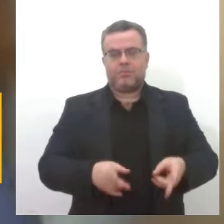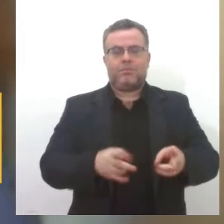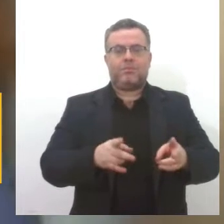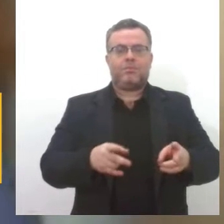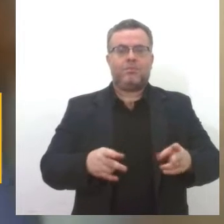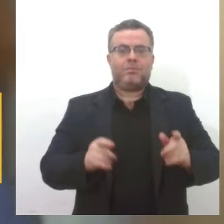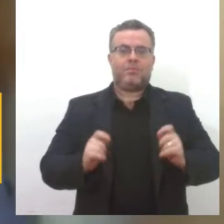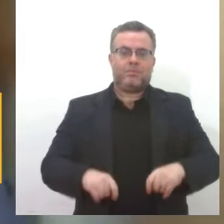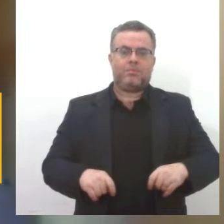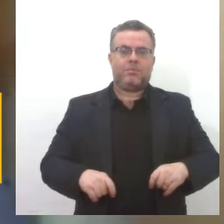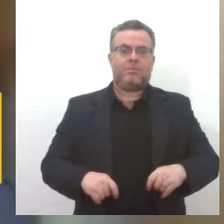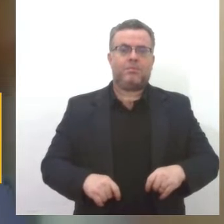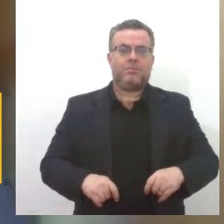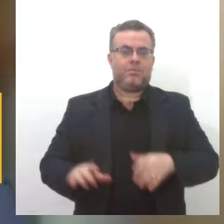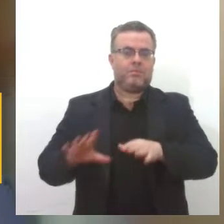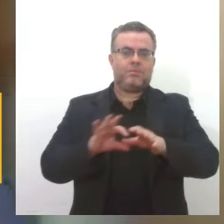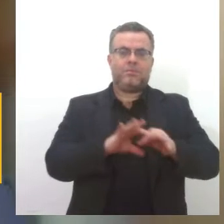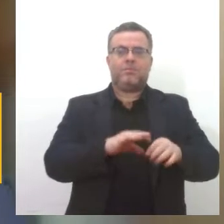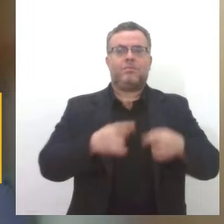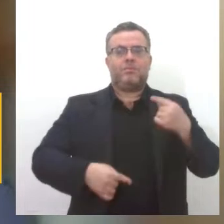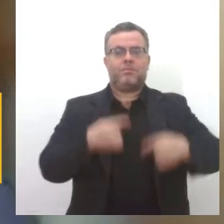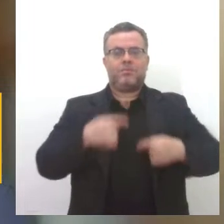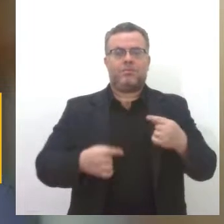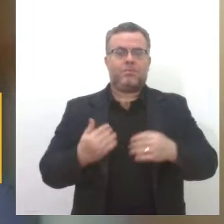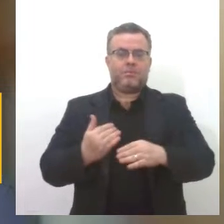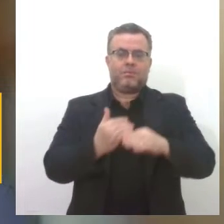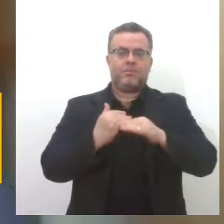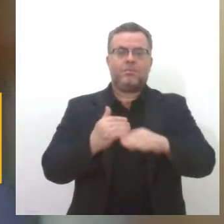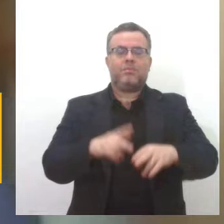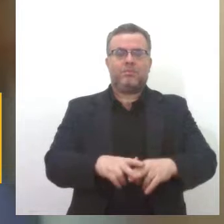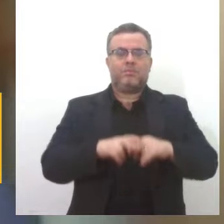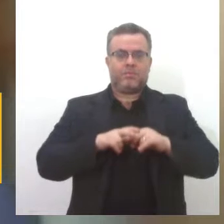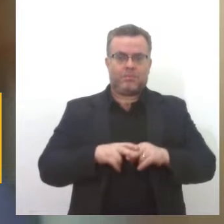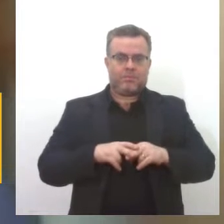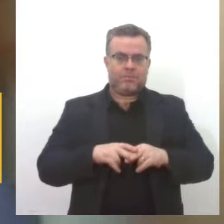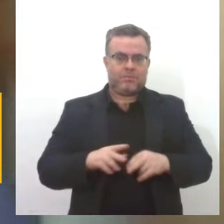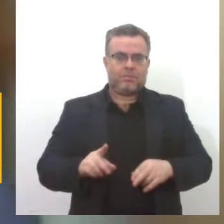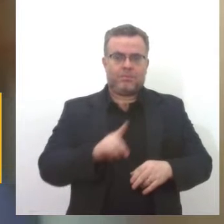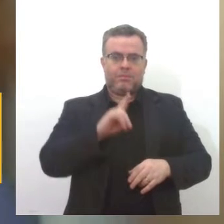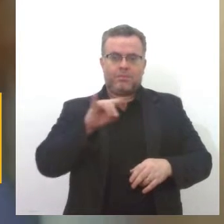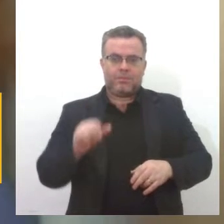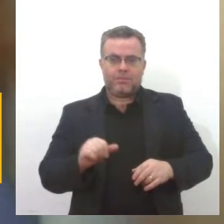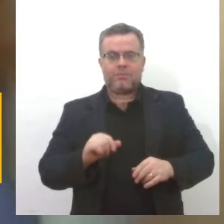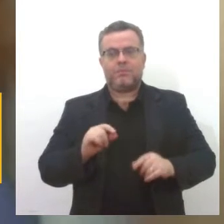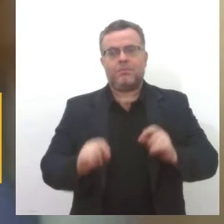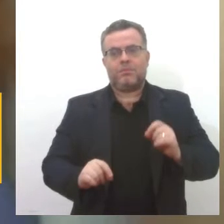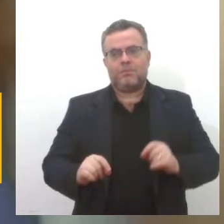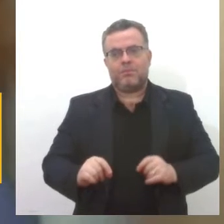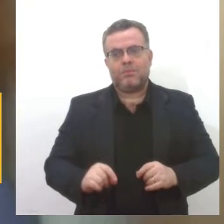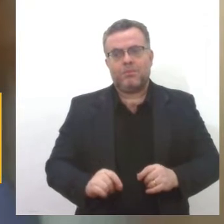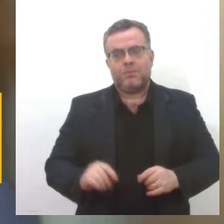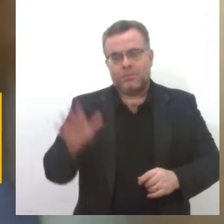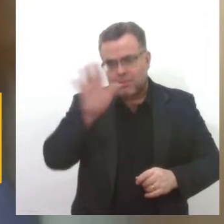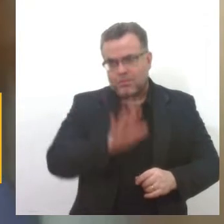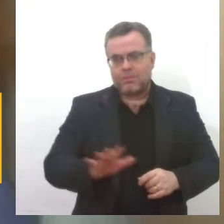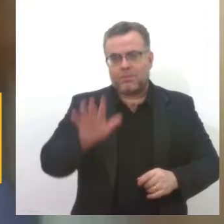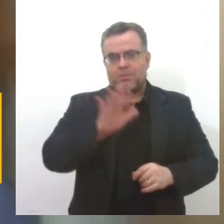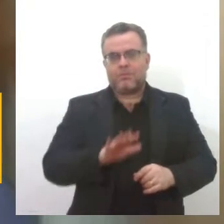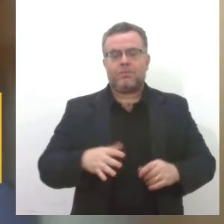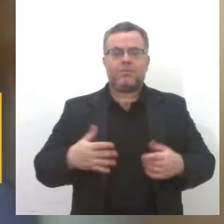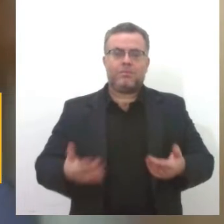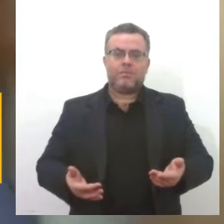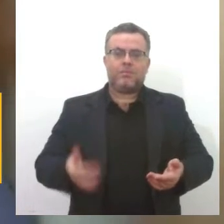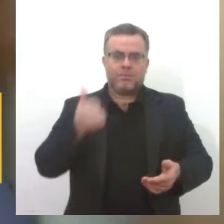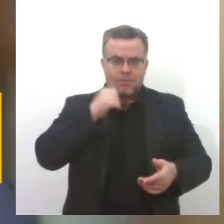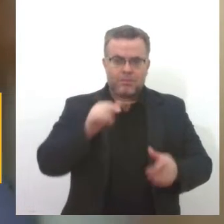contexto das políticas de igualdade. Então, essa data de comemoração é um dia nacional, que a gente